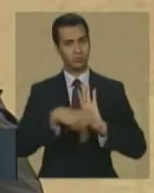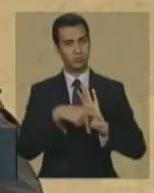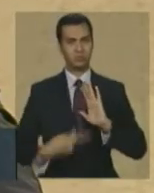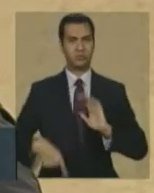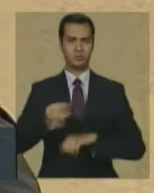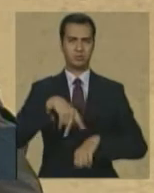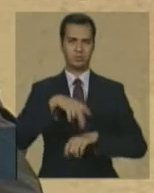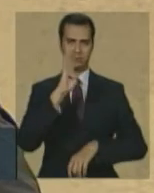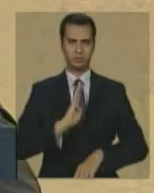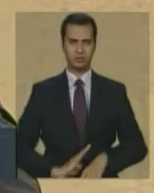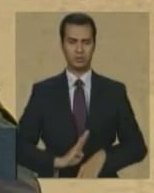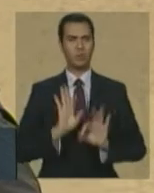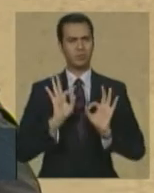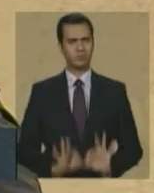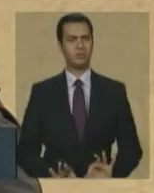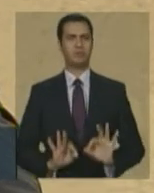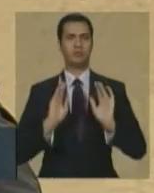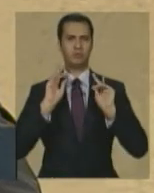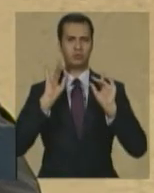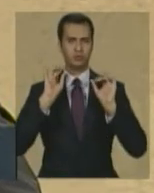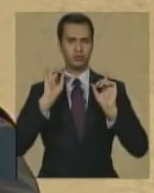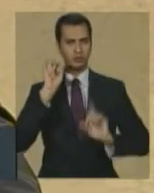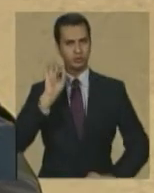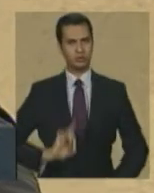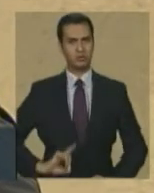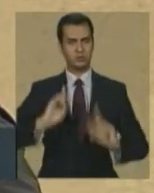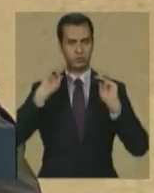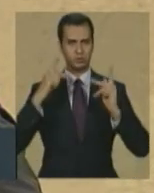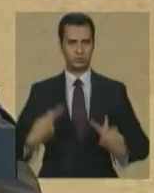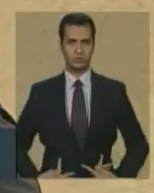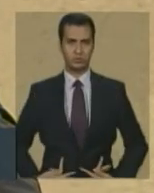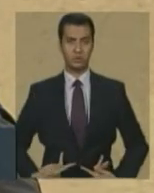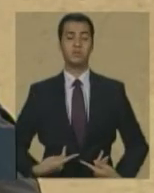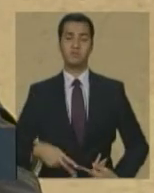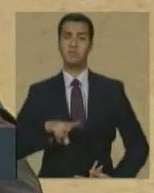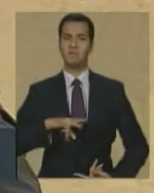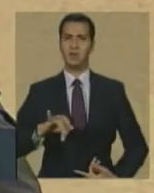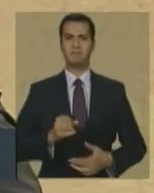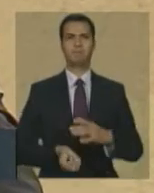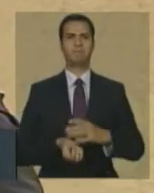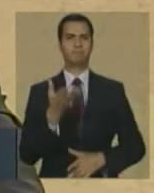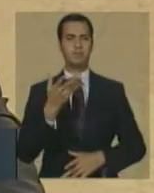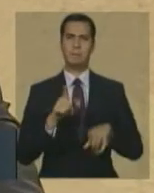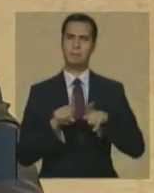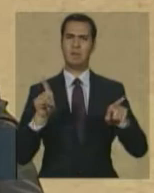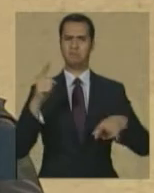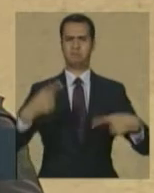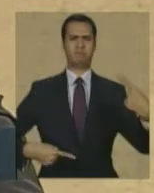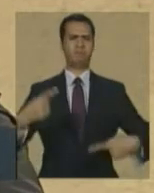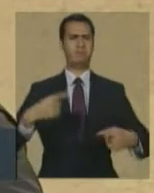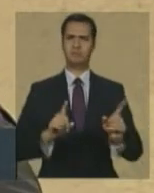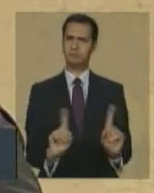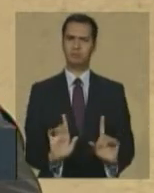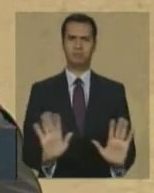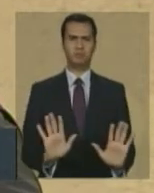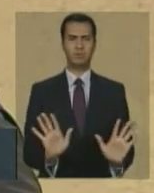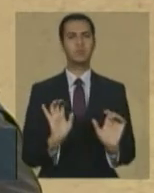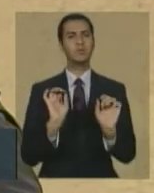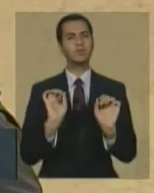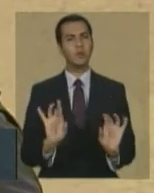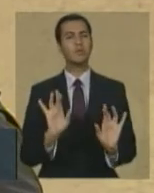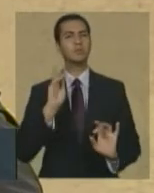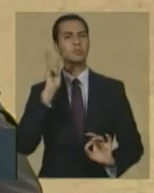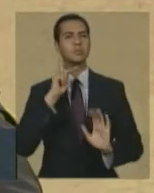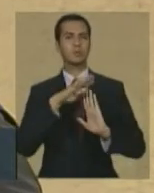humanos. Tenho a certeza de que assim ocorrerá sem revanchismo constituindo-se numa política de paz e marco